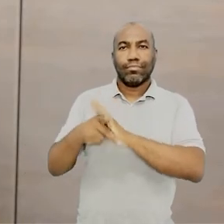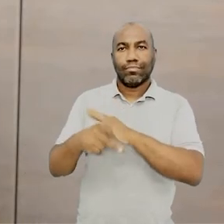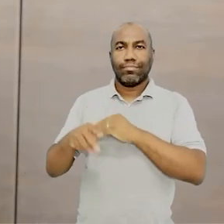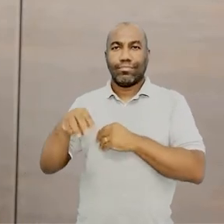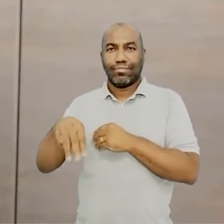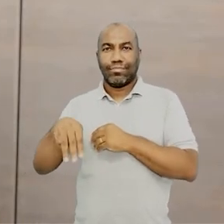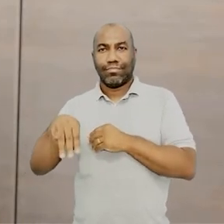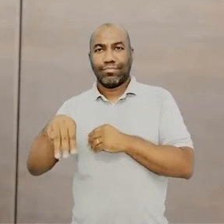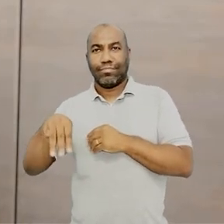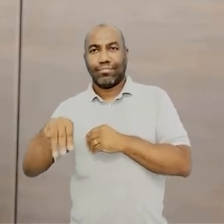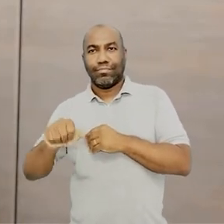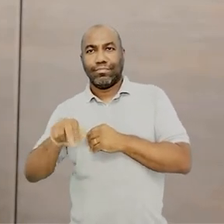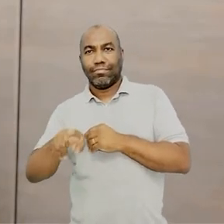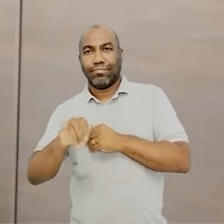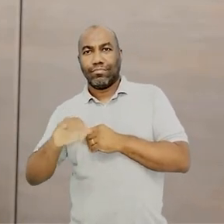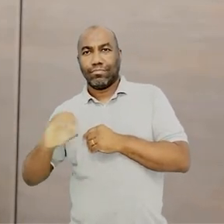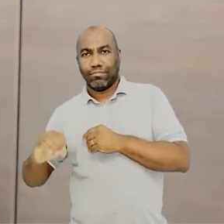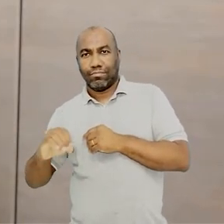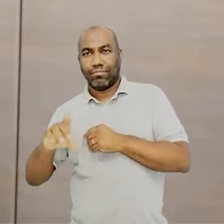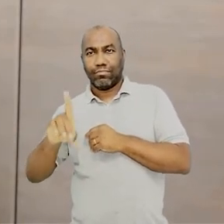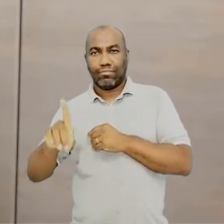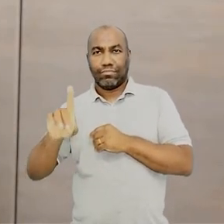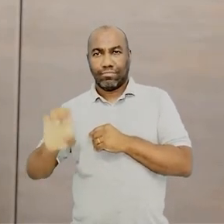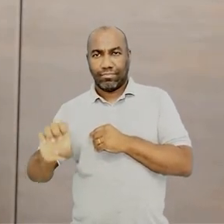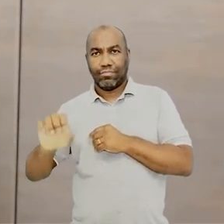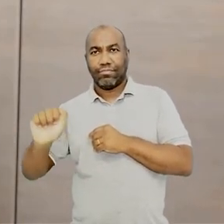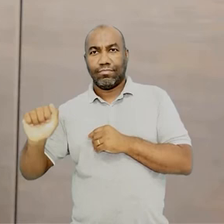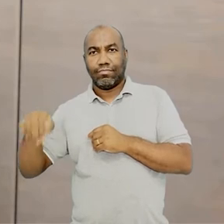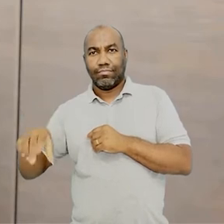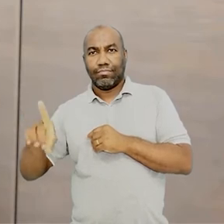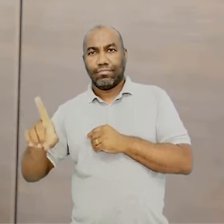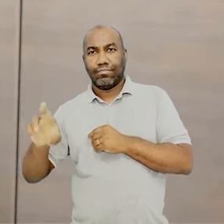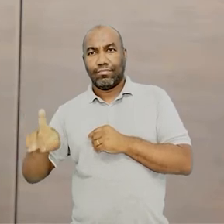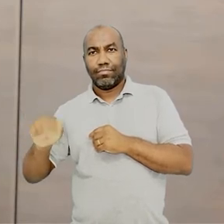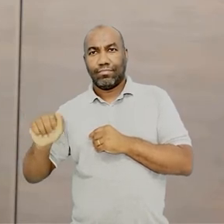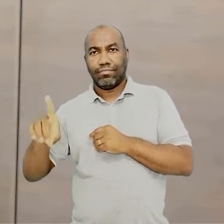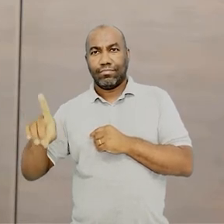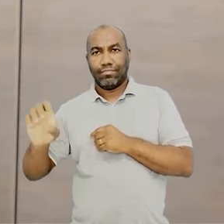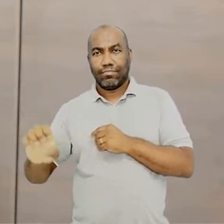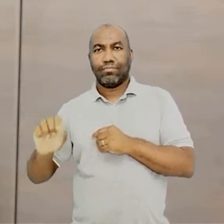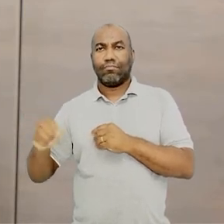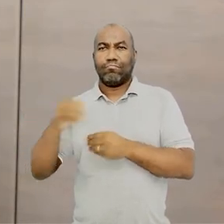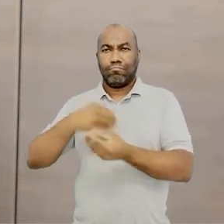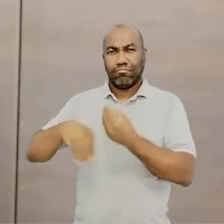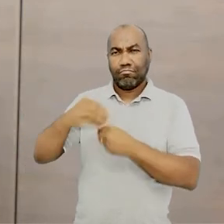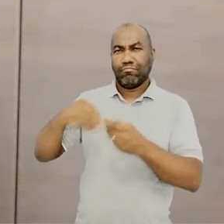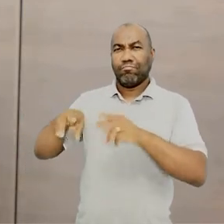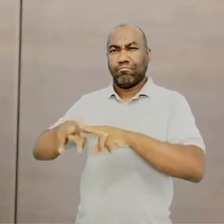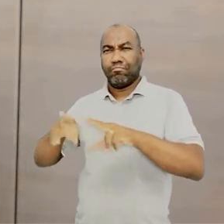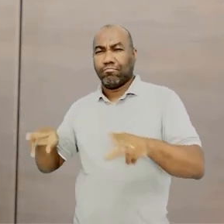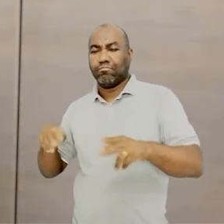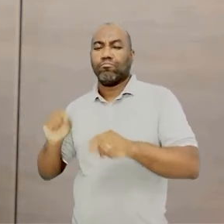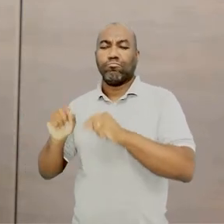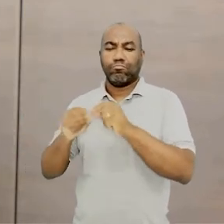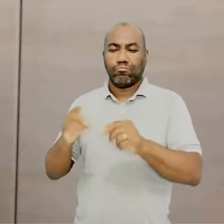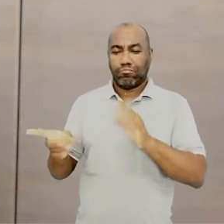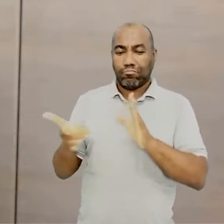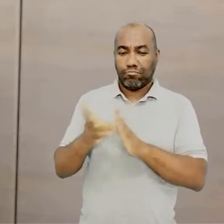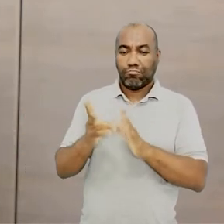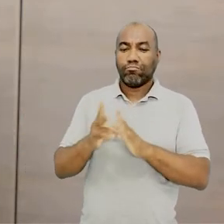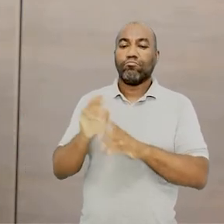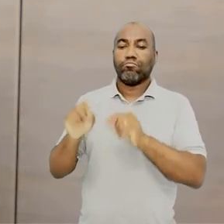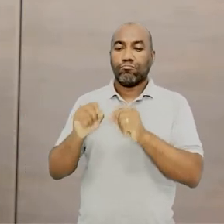Mário de Andrade, é um índio totalmente diferente, um índio feio, preguiçoso, trapaceiro. Detalhe, anota essa dica aí.